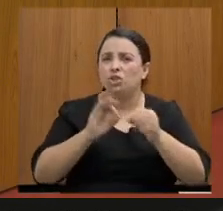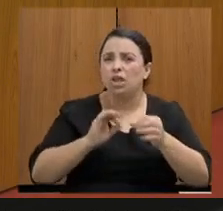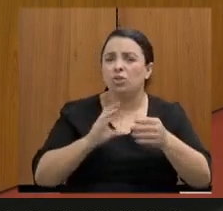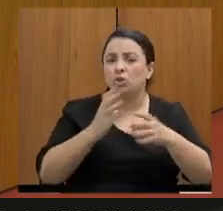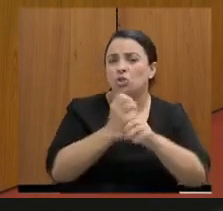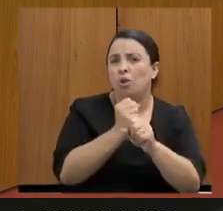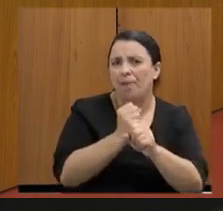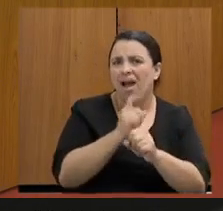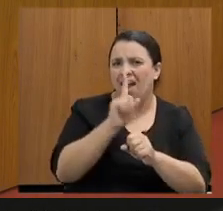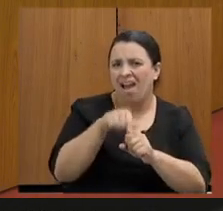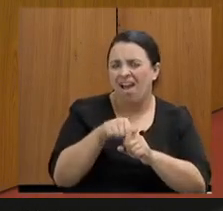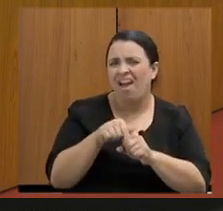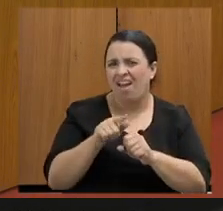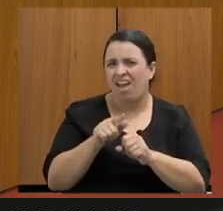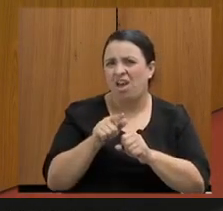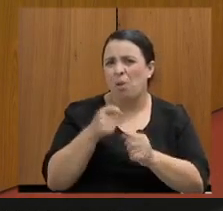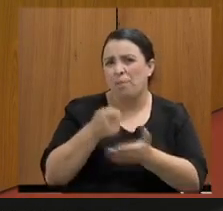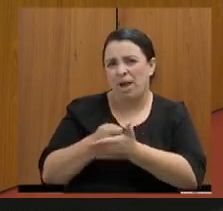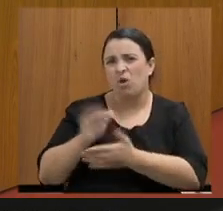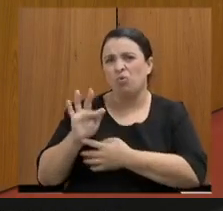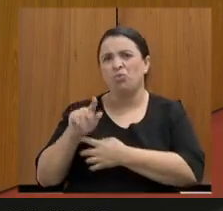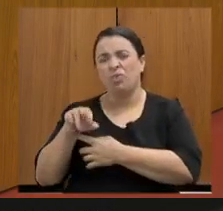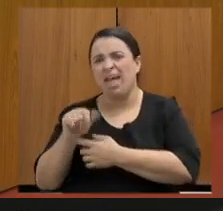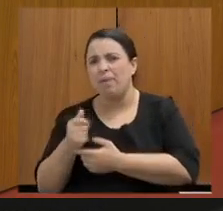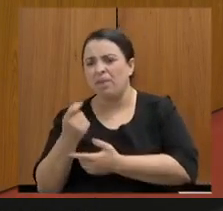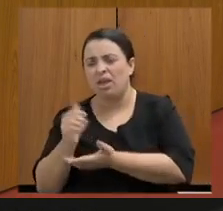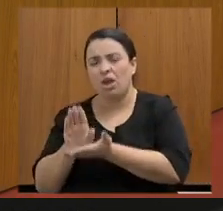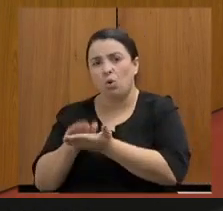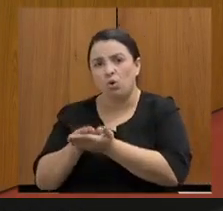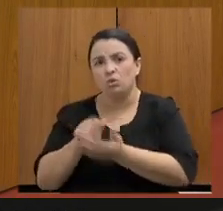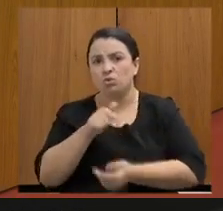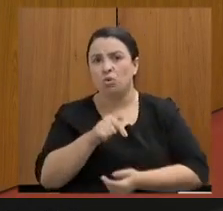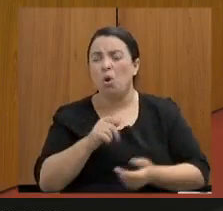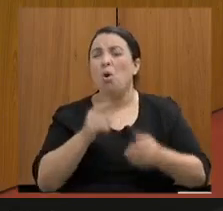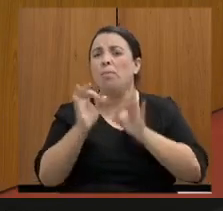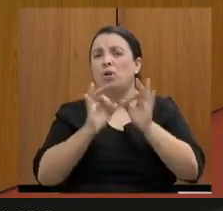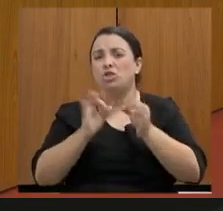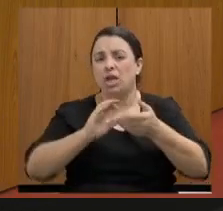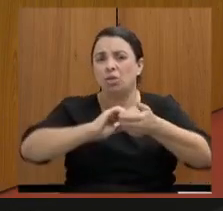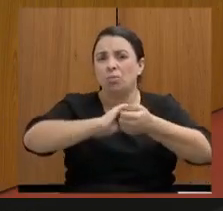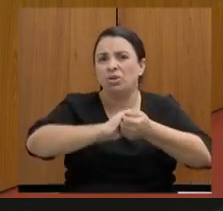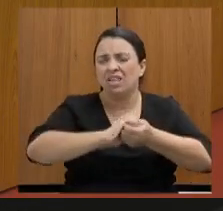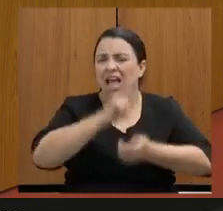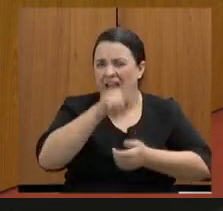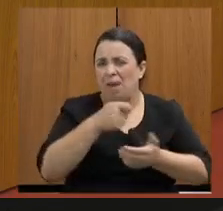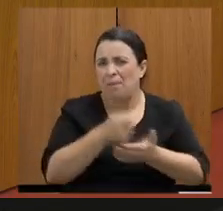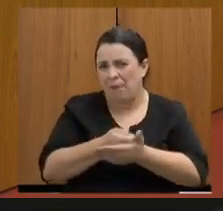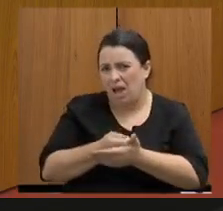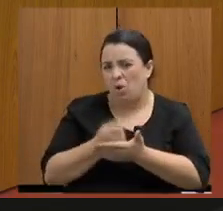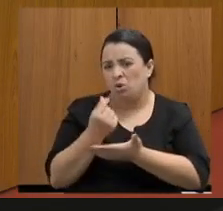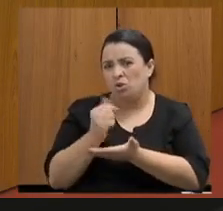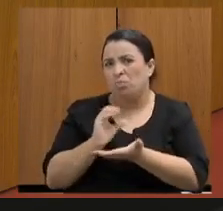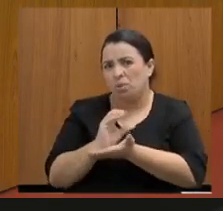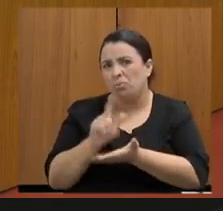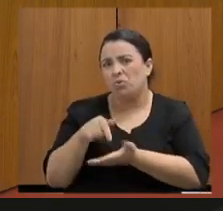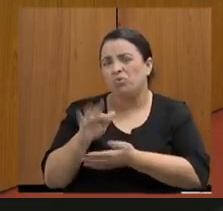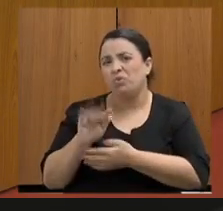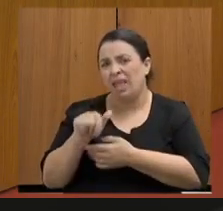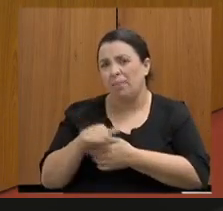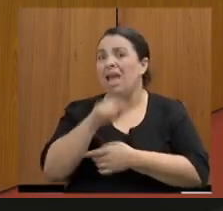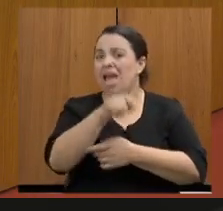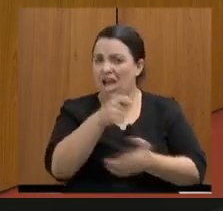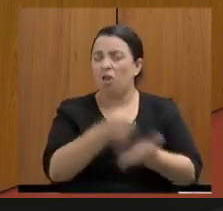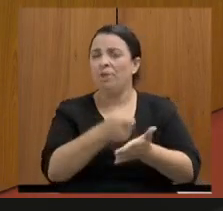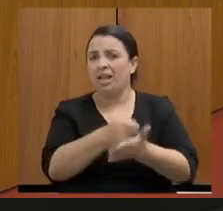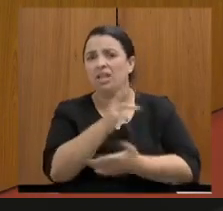com recurso do Fundep? Eu não tive essas respostas. E, sim, o gestor tem a obrigação de nos responder. É a pasta dela. Eu estou